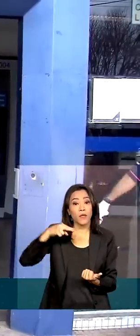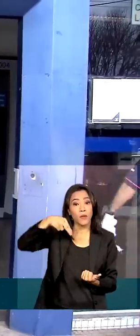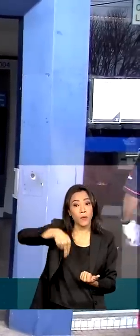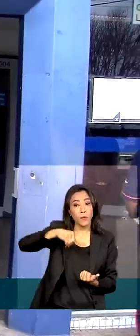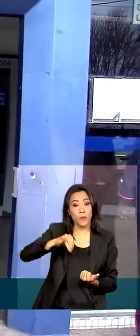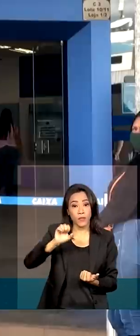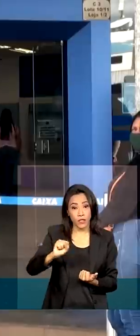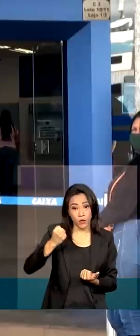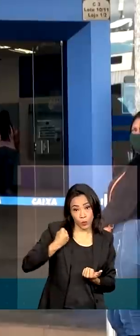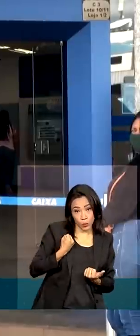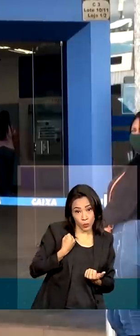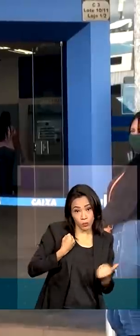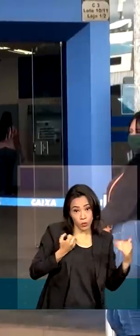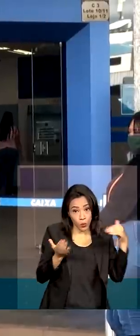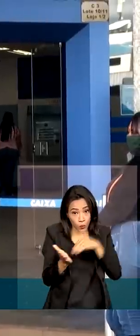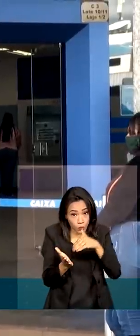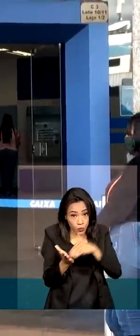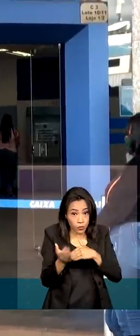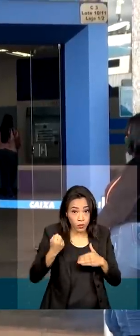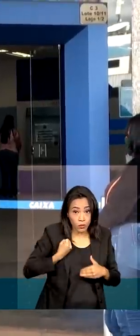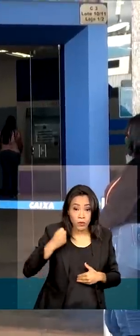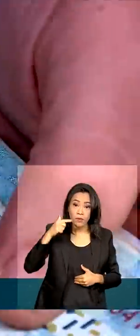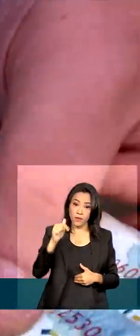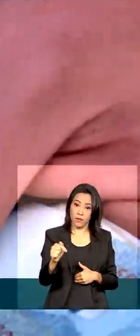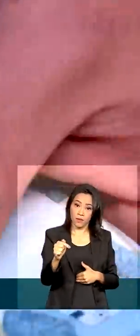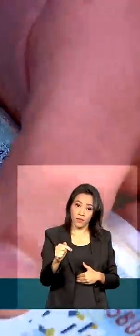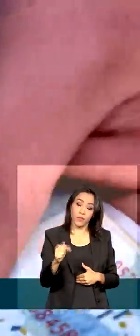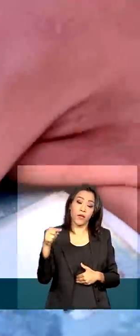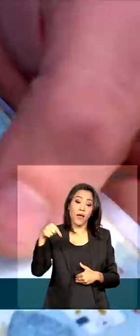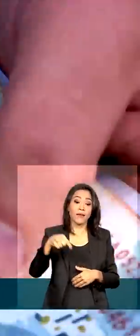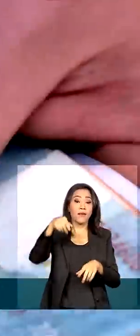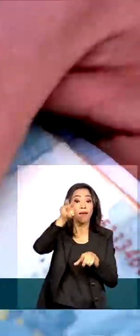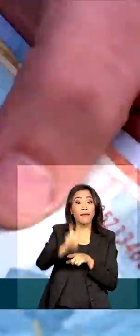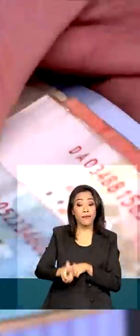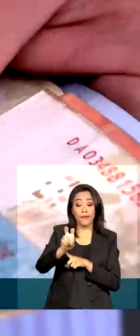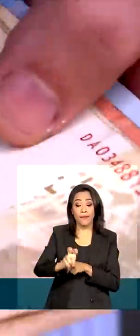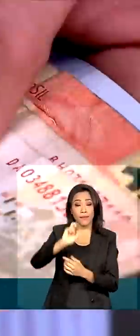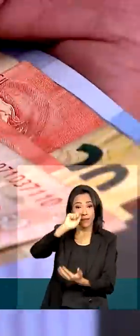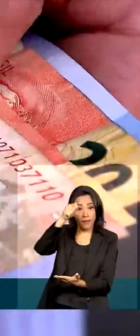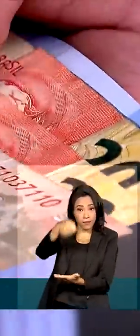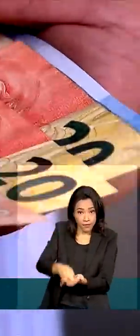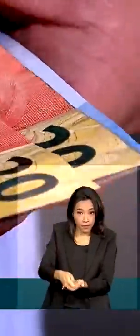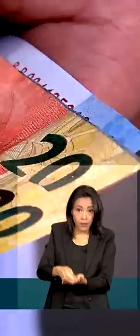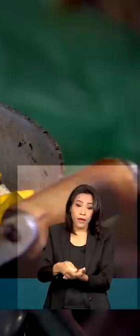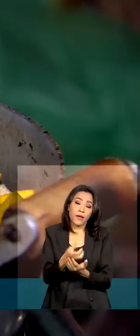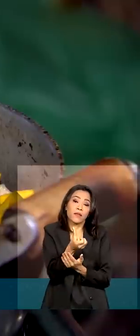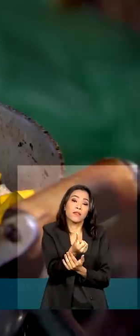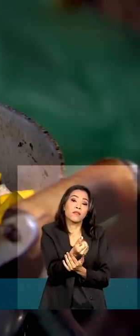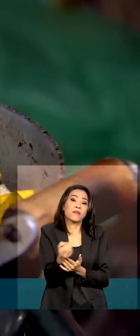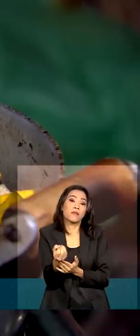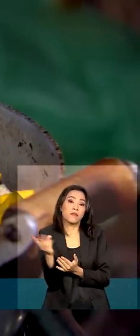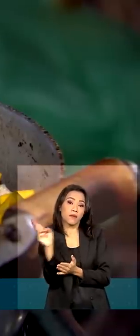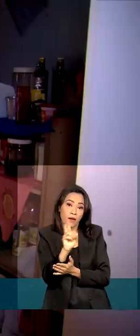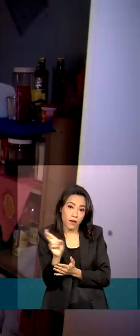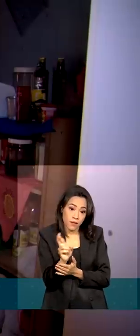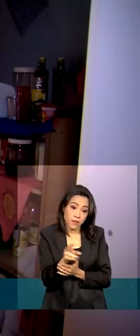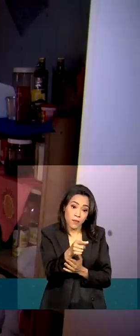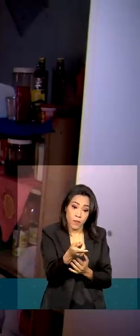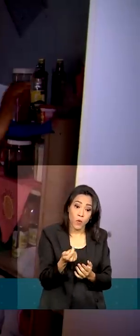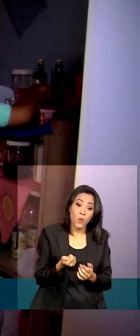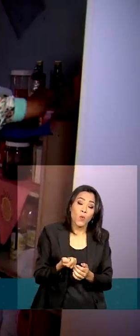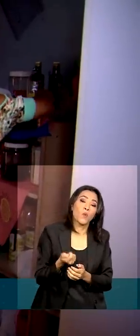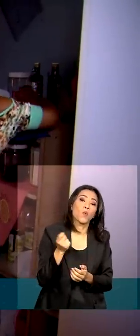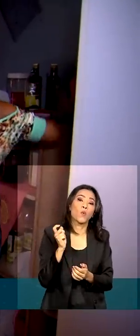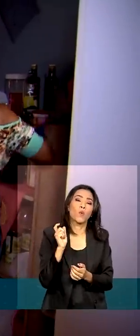Identificação Social, com final 7. Essa é a quinta parcela com valor mínimo de R$ 600,00. O auxílio gás